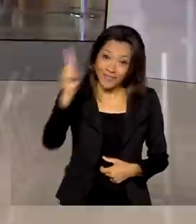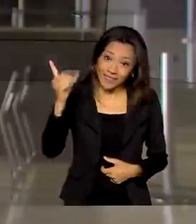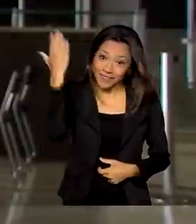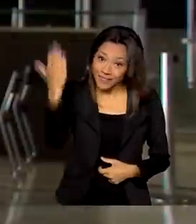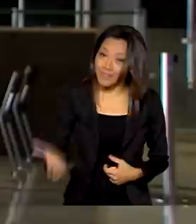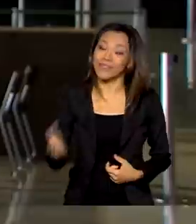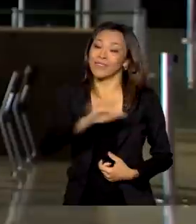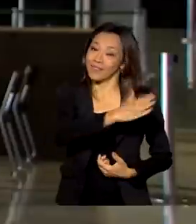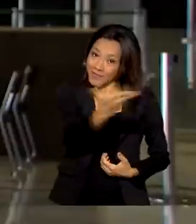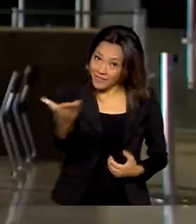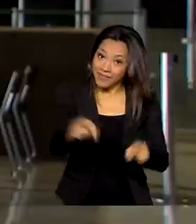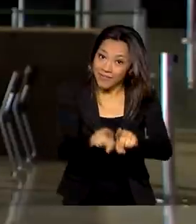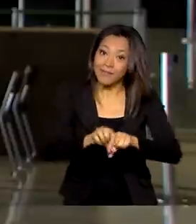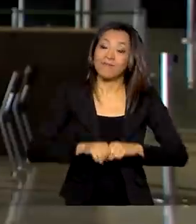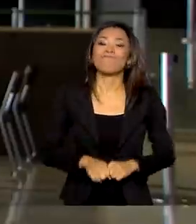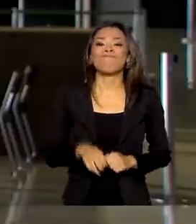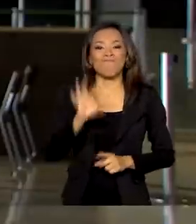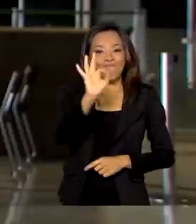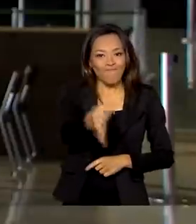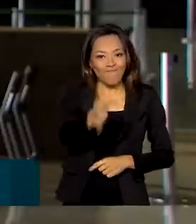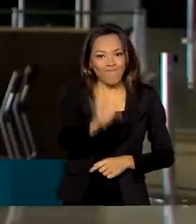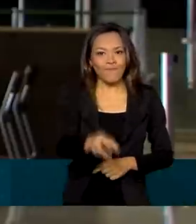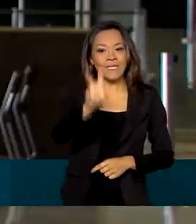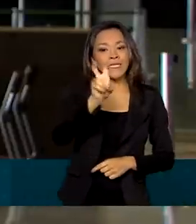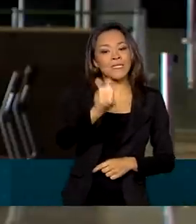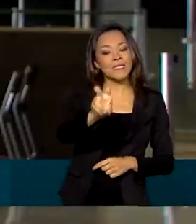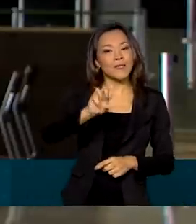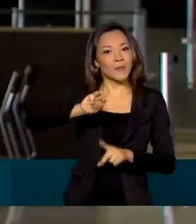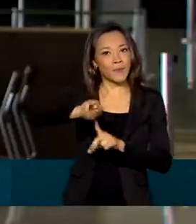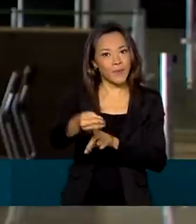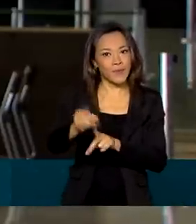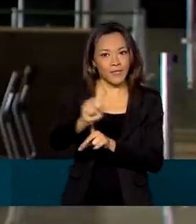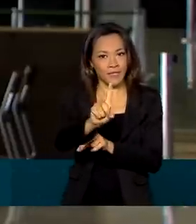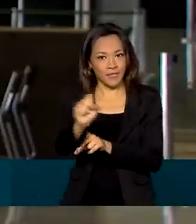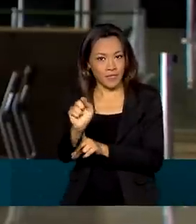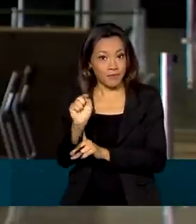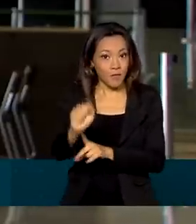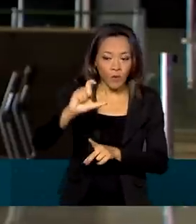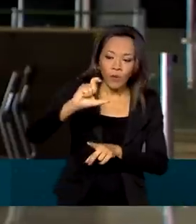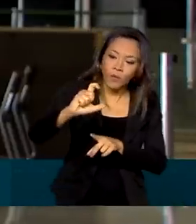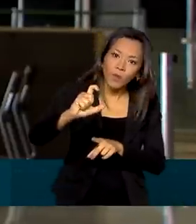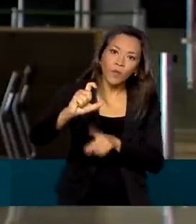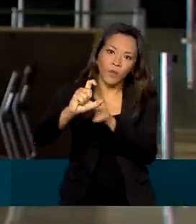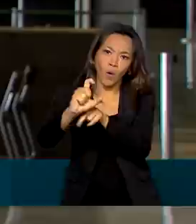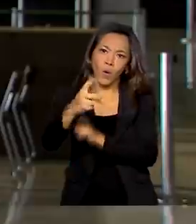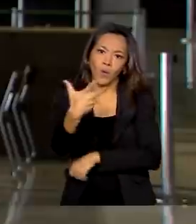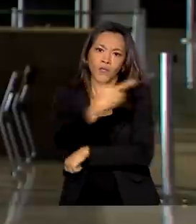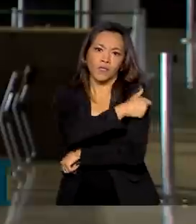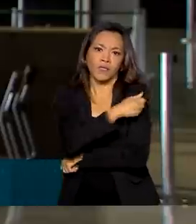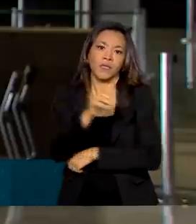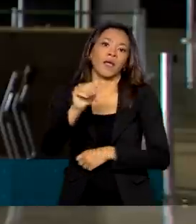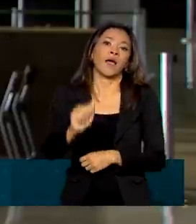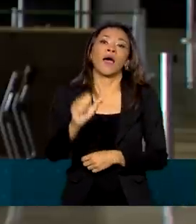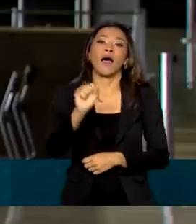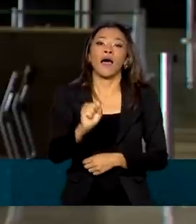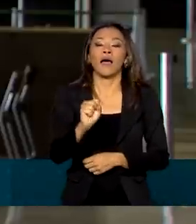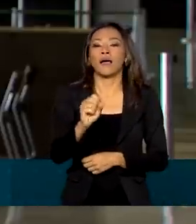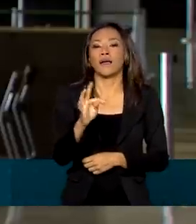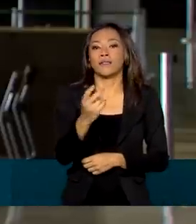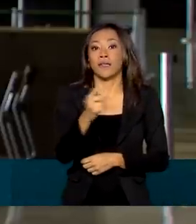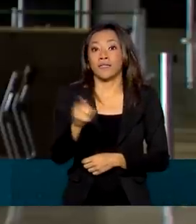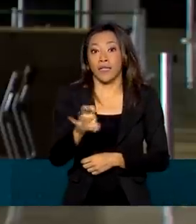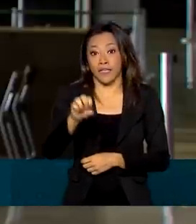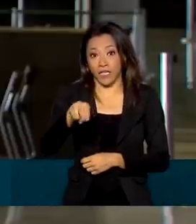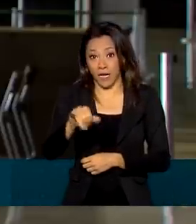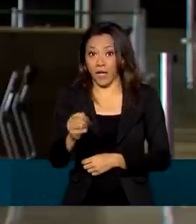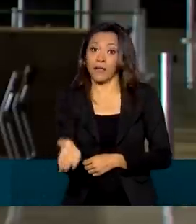bom dia a todos. Todos, é isso mesmo, serão 5 milhões e 100 mil doses da AstraZeneca da Fiocruz e 104